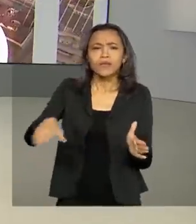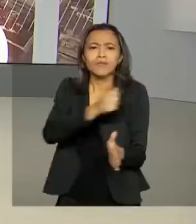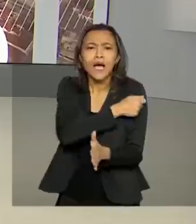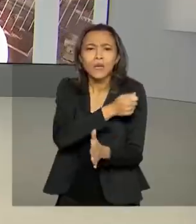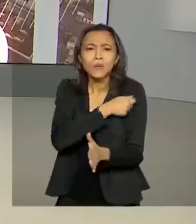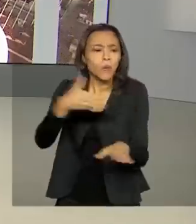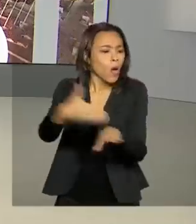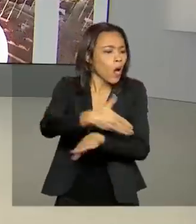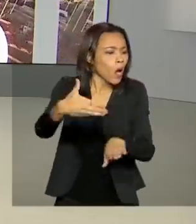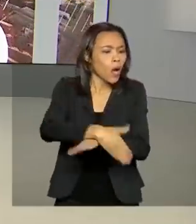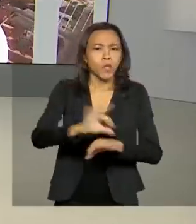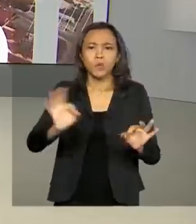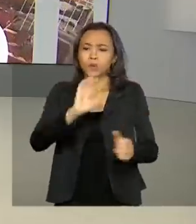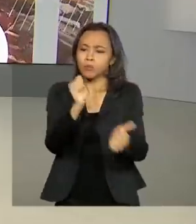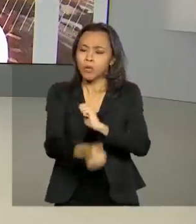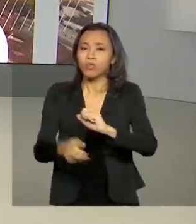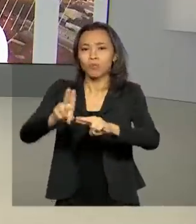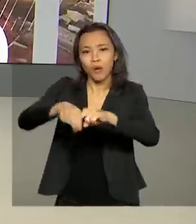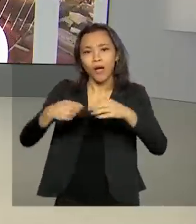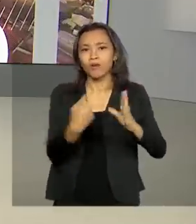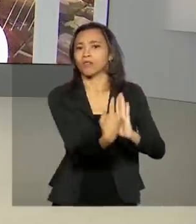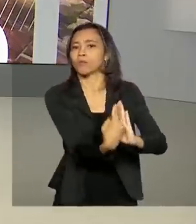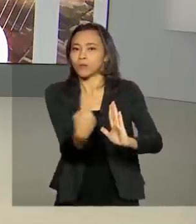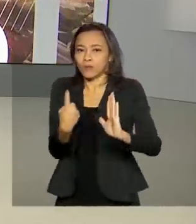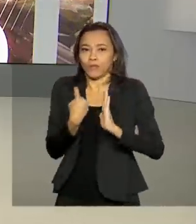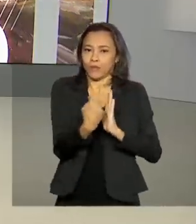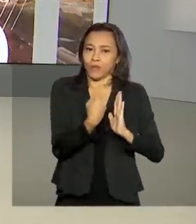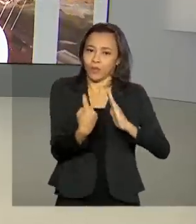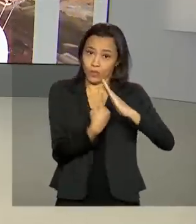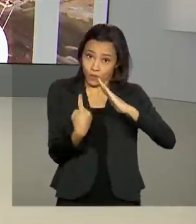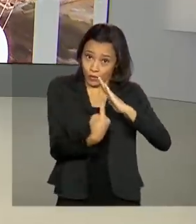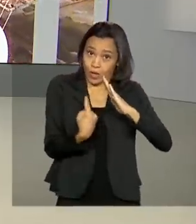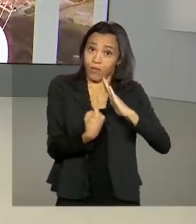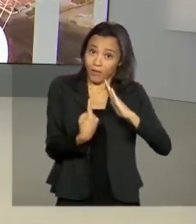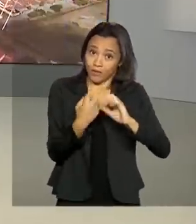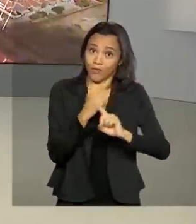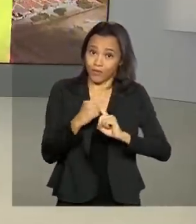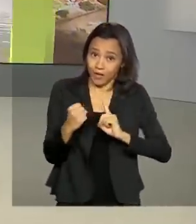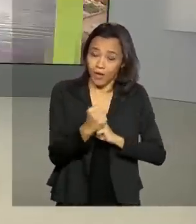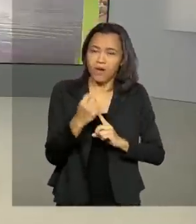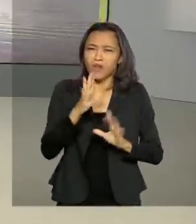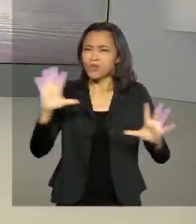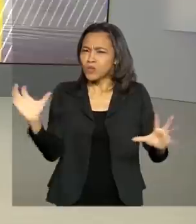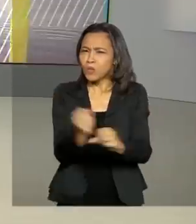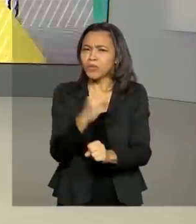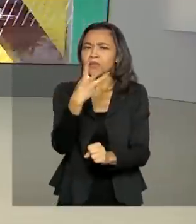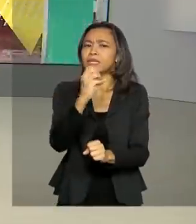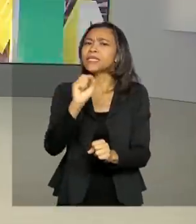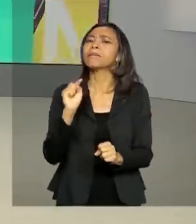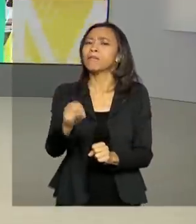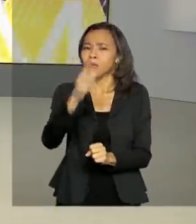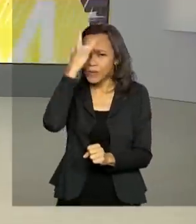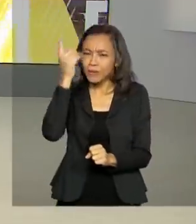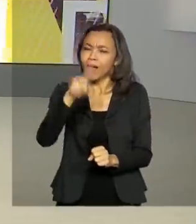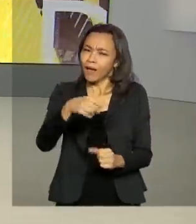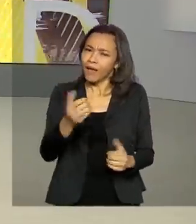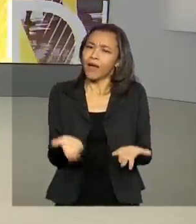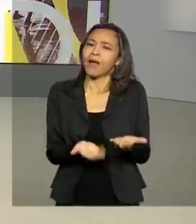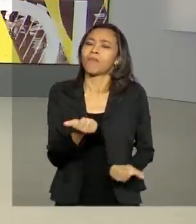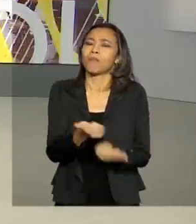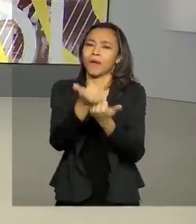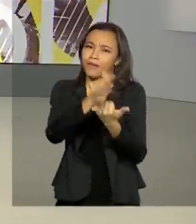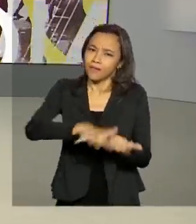frequentar as atividades por causa do isolamento social. Ao todo, 30 mil pessoas são atendidas pelo Forças no Esporte.